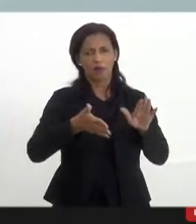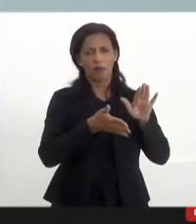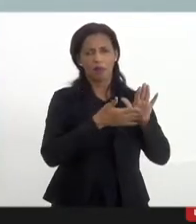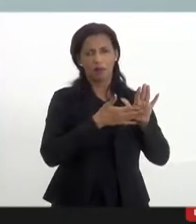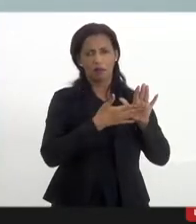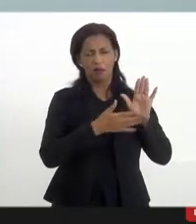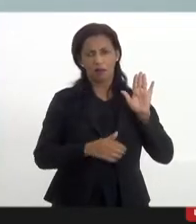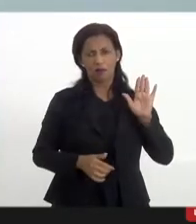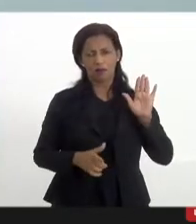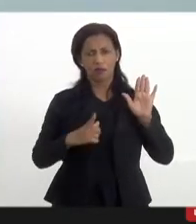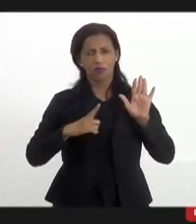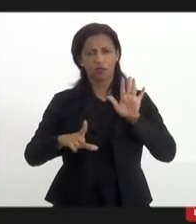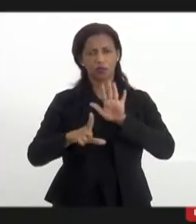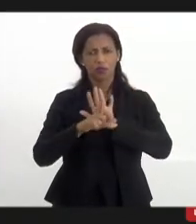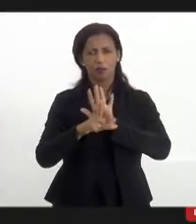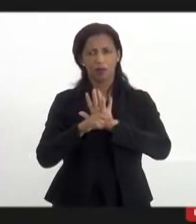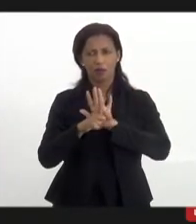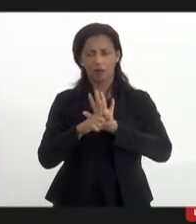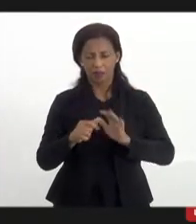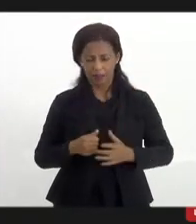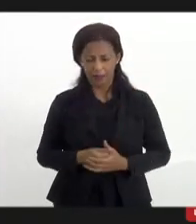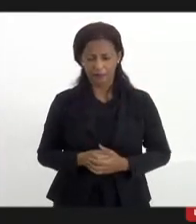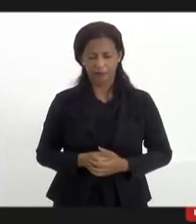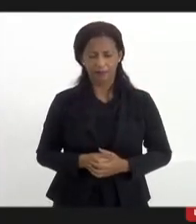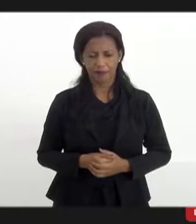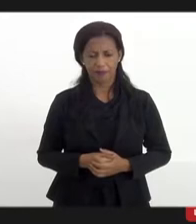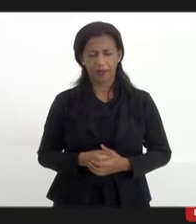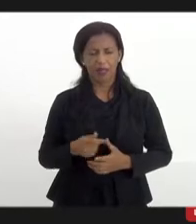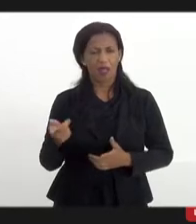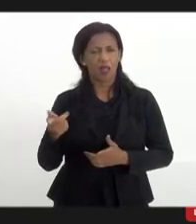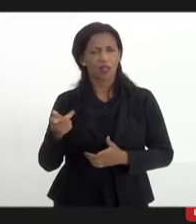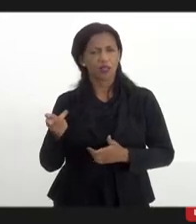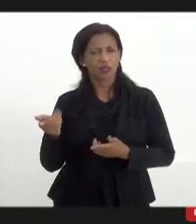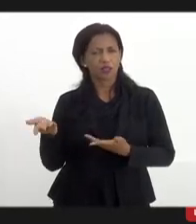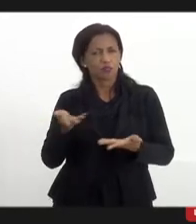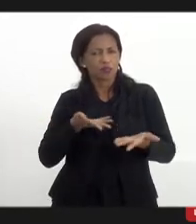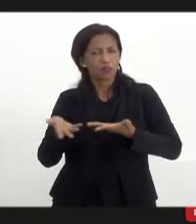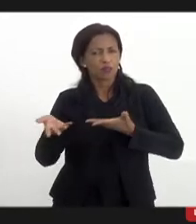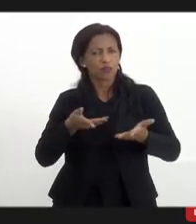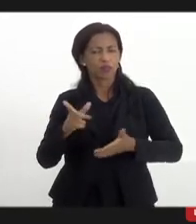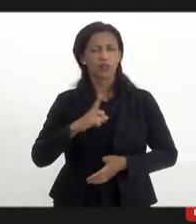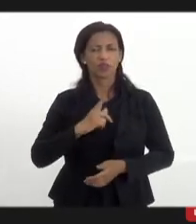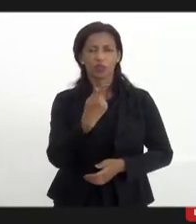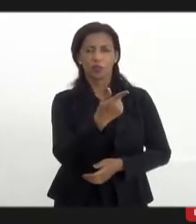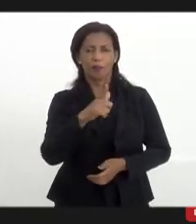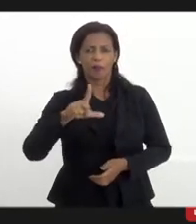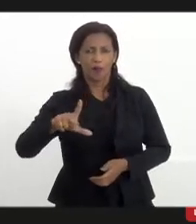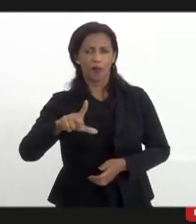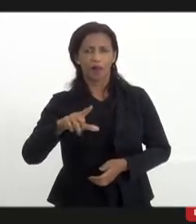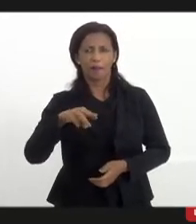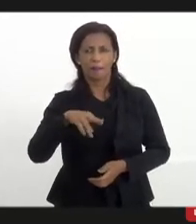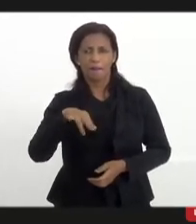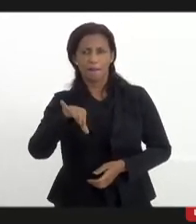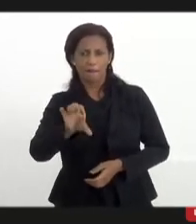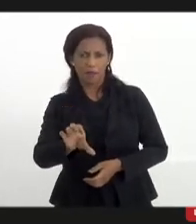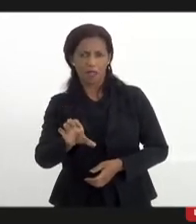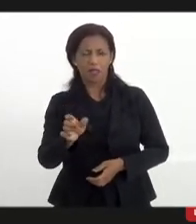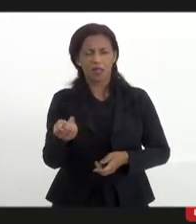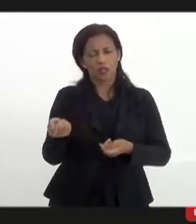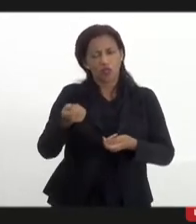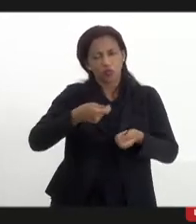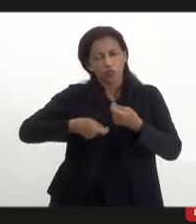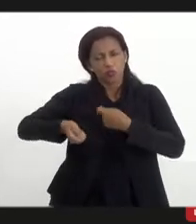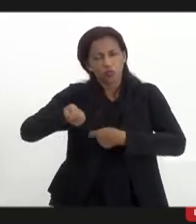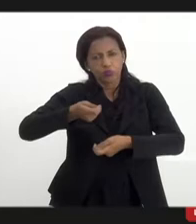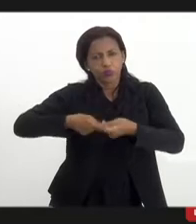E tinha uma lei do INC, e a gente negociou para que... Tinha um projeto de lei do INC, e a gente negociou